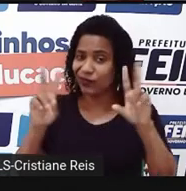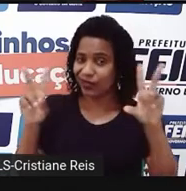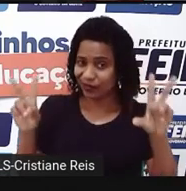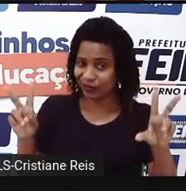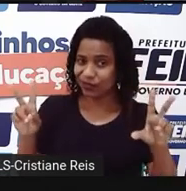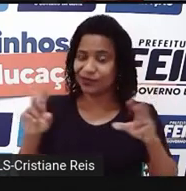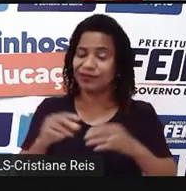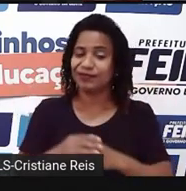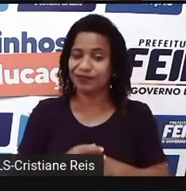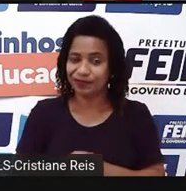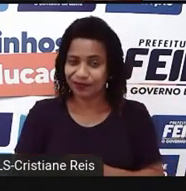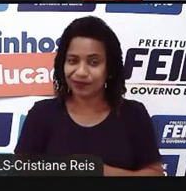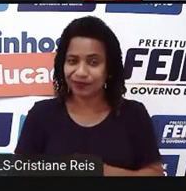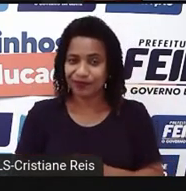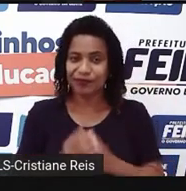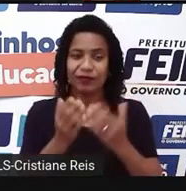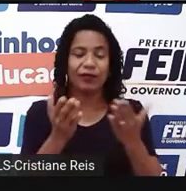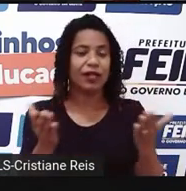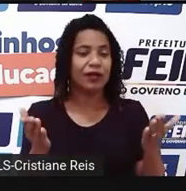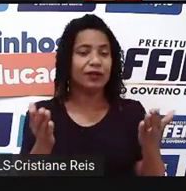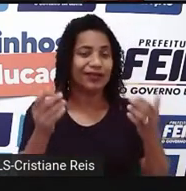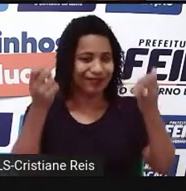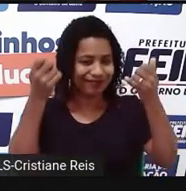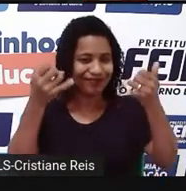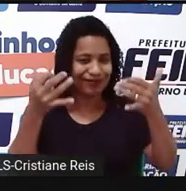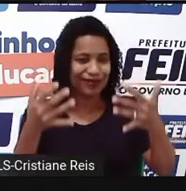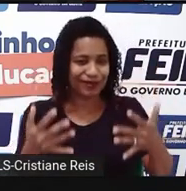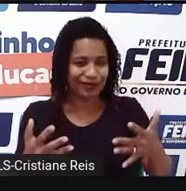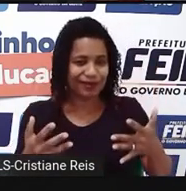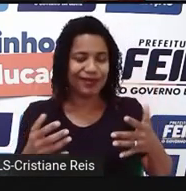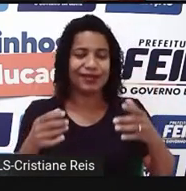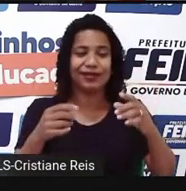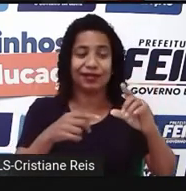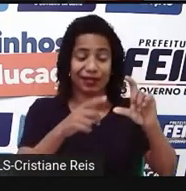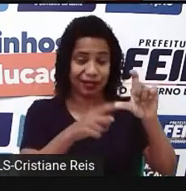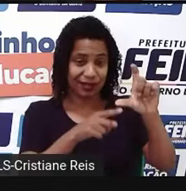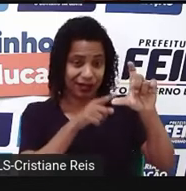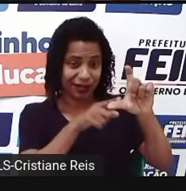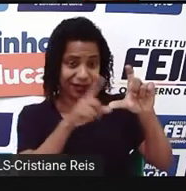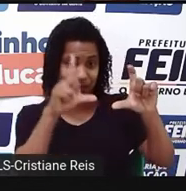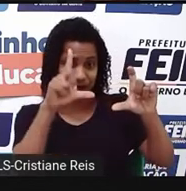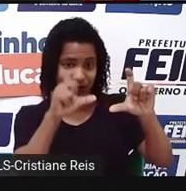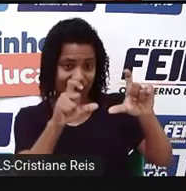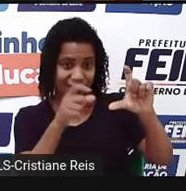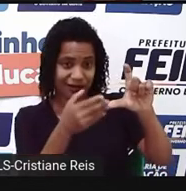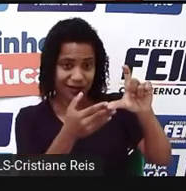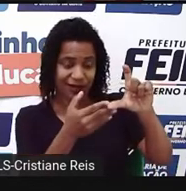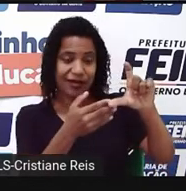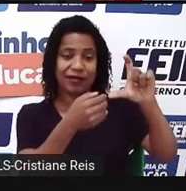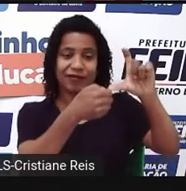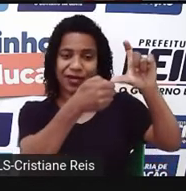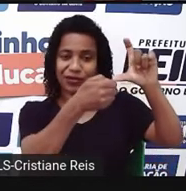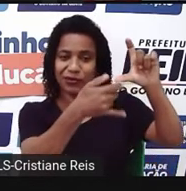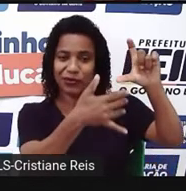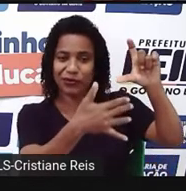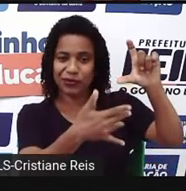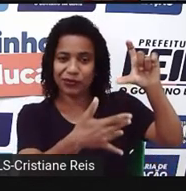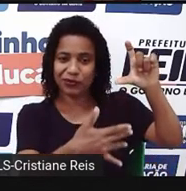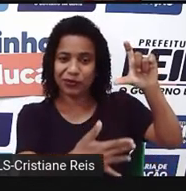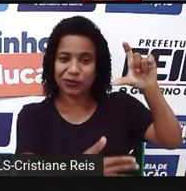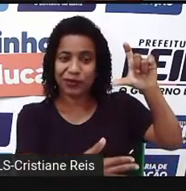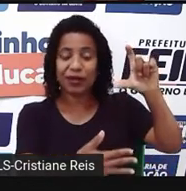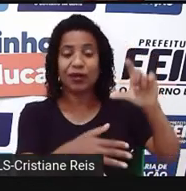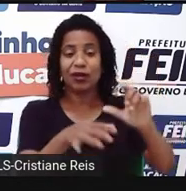essas imagens, elas vêm acompanhadas de um resumo, de um pequeno texto para descrevê-las